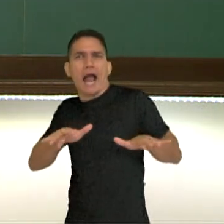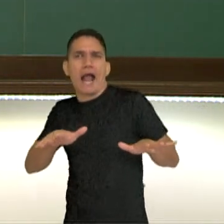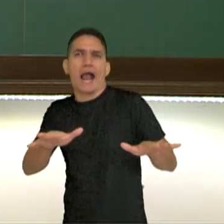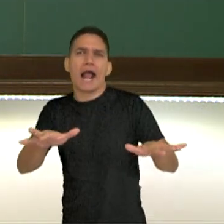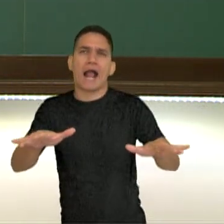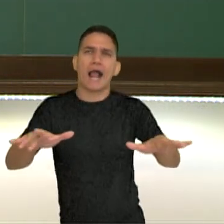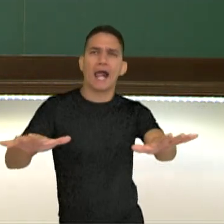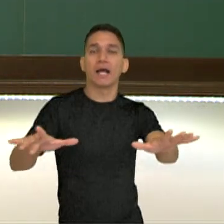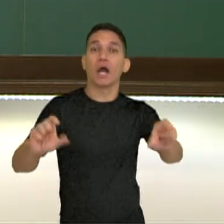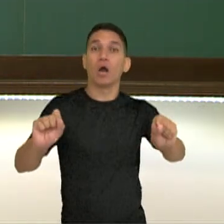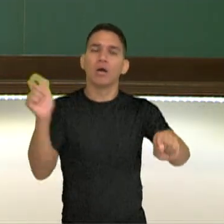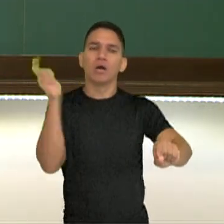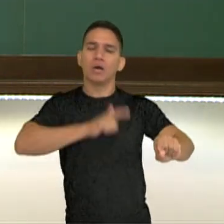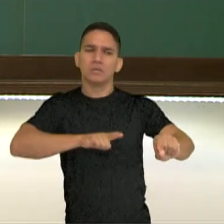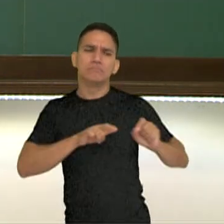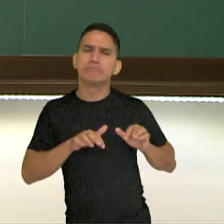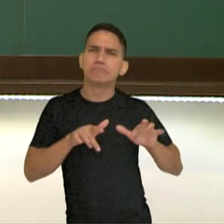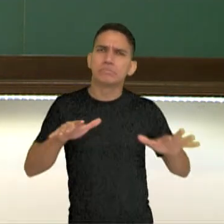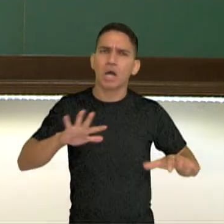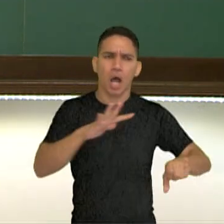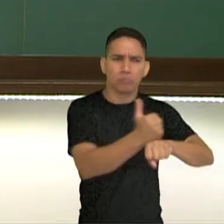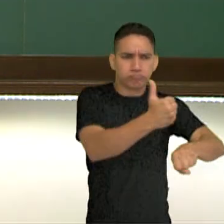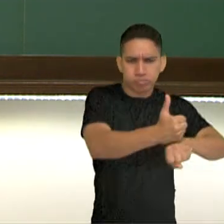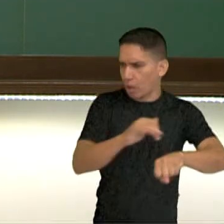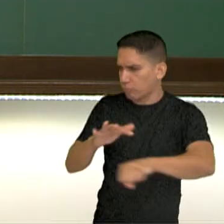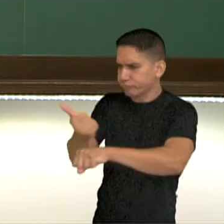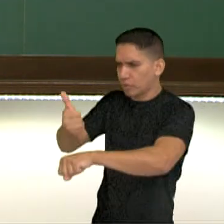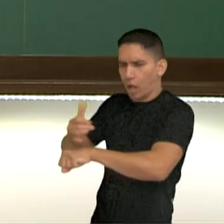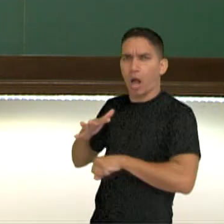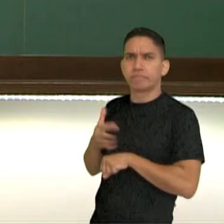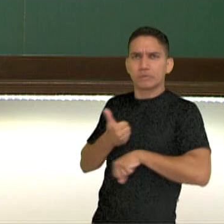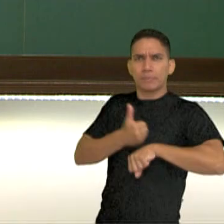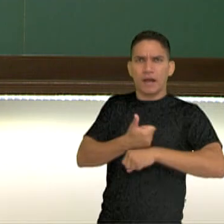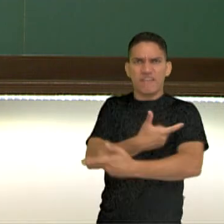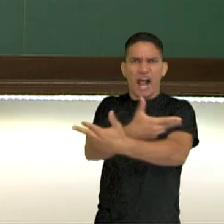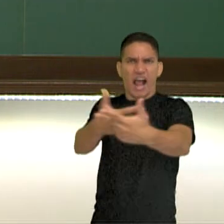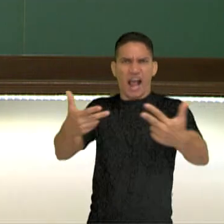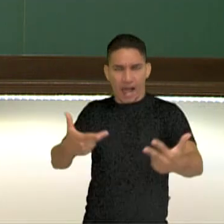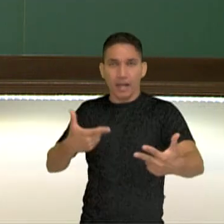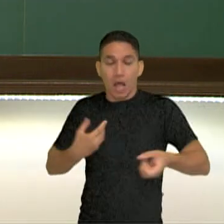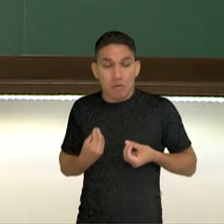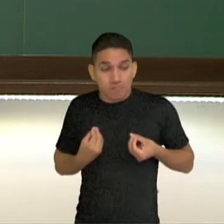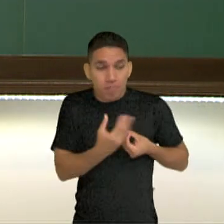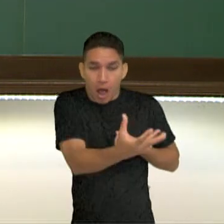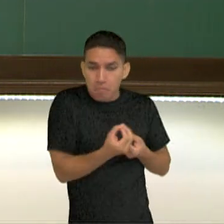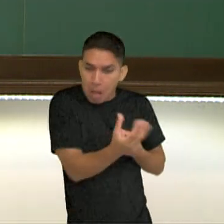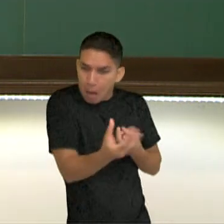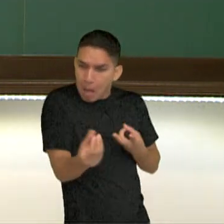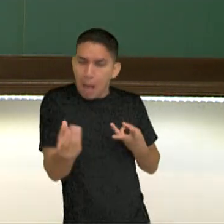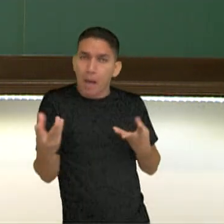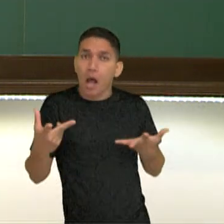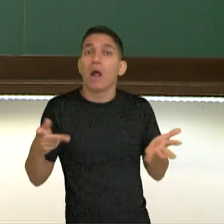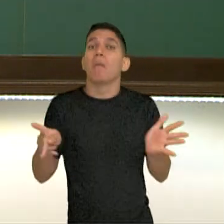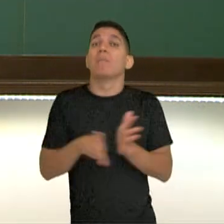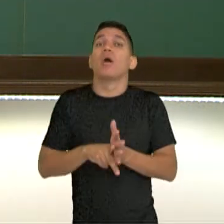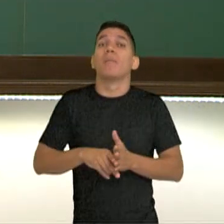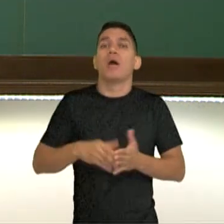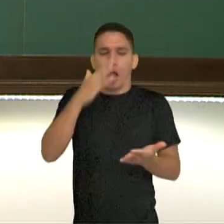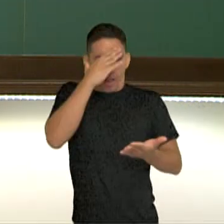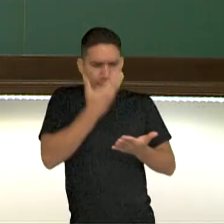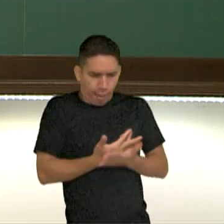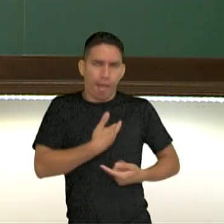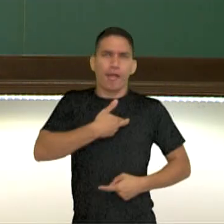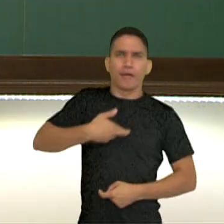espalhando, estabelecendo essas colônias em vários territórios, eles levaram para cada um desses territórios as suas crenças,